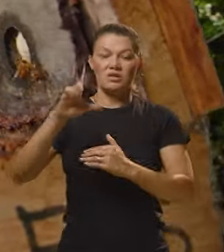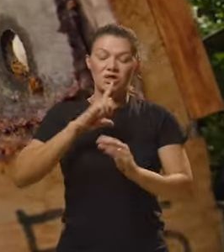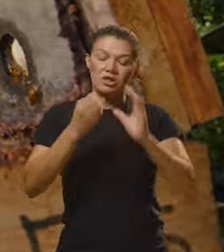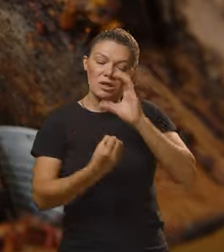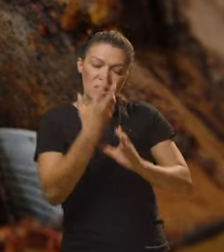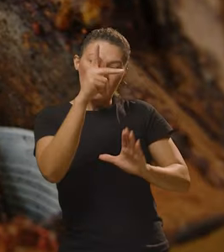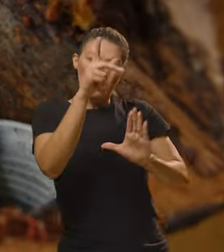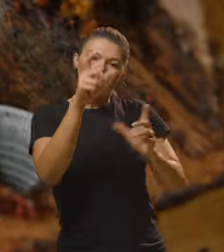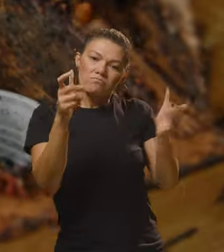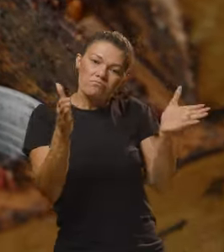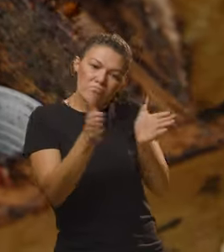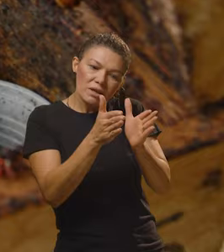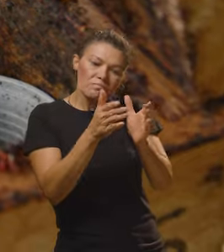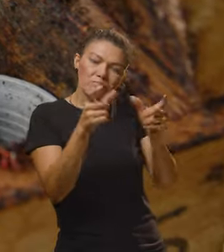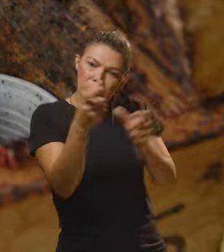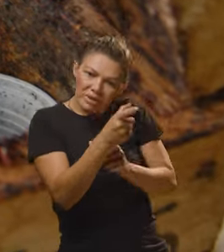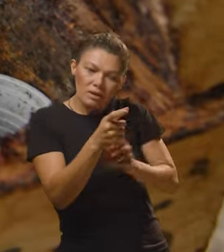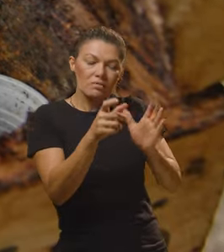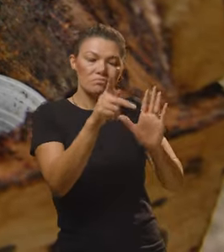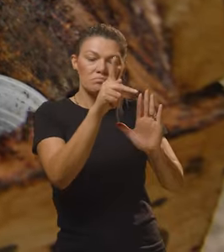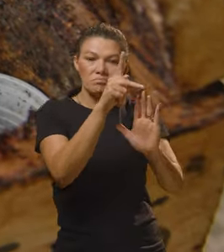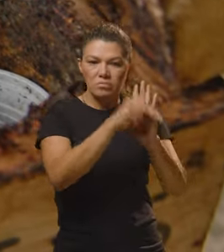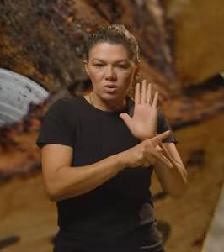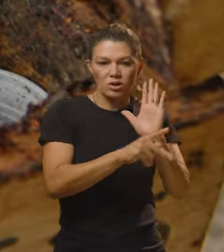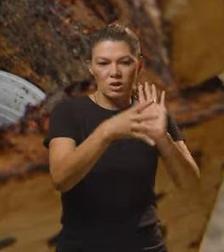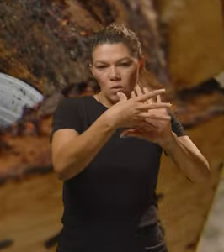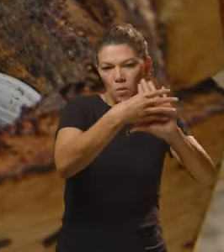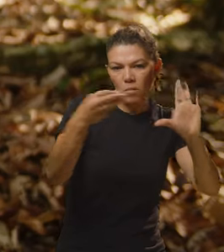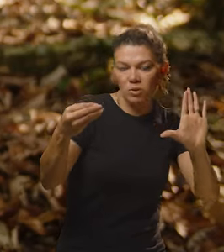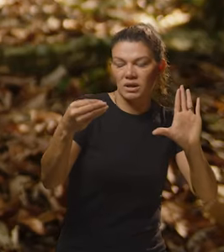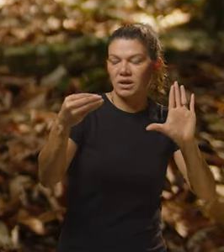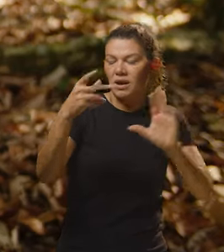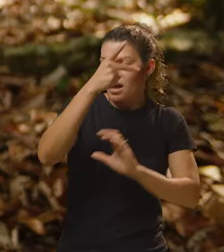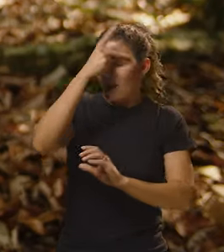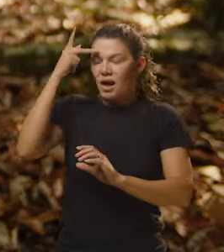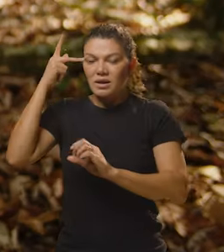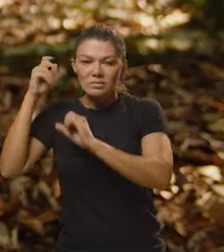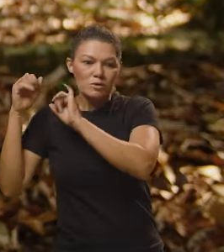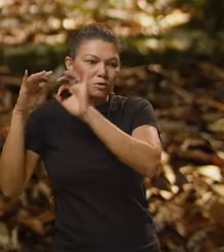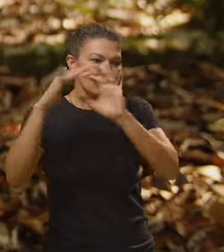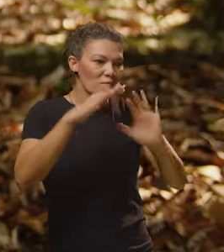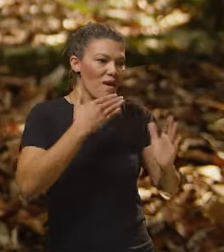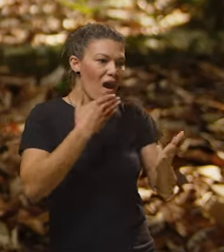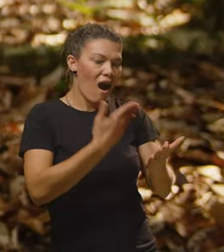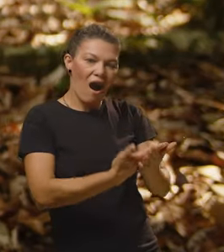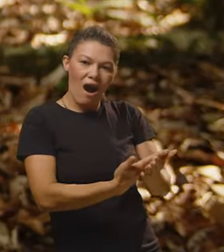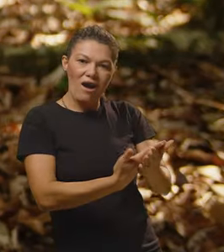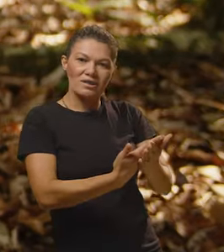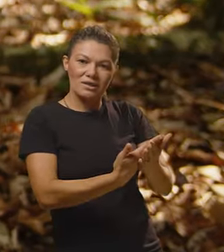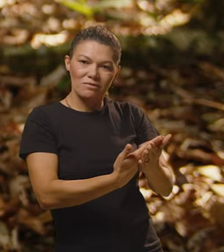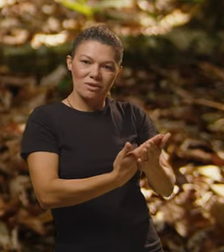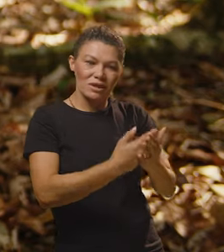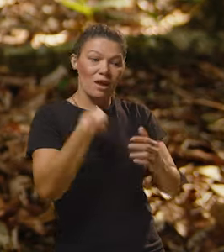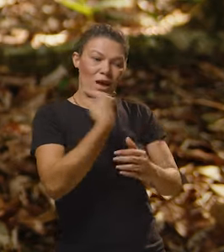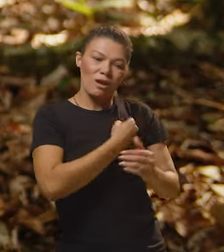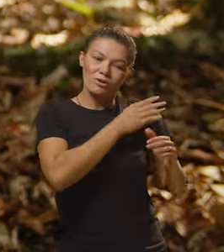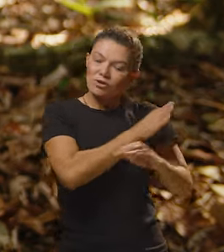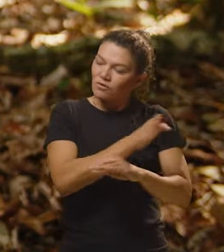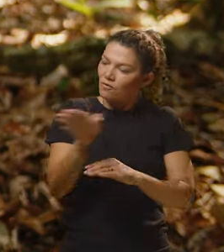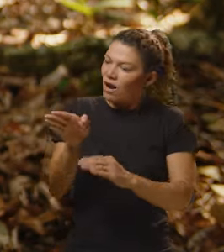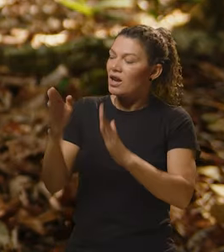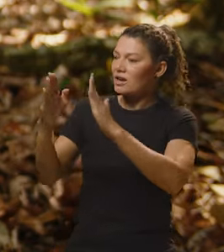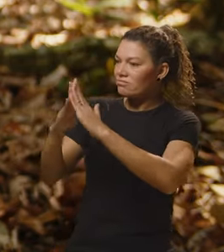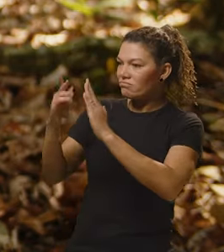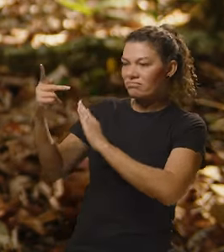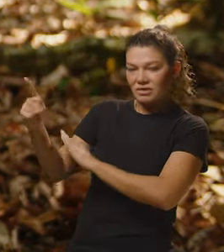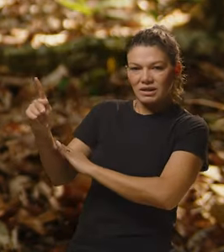pequenos projetos aqui com modelos demonstrativos como este, e aí os produtores vêm e se encantam. Se encantando, a gente vai